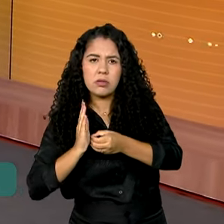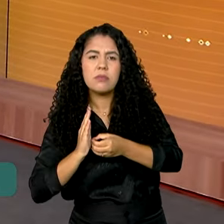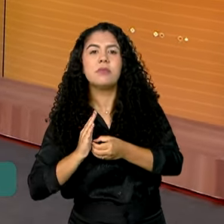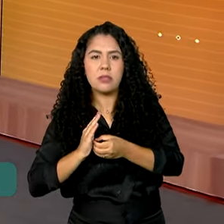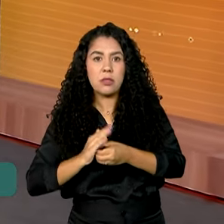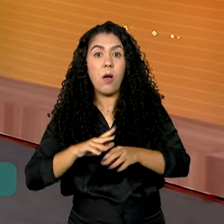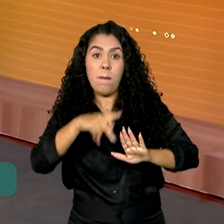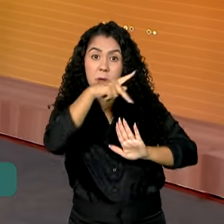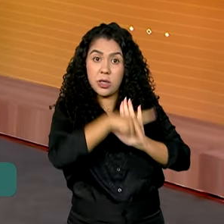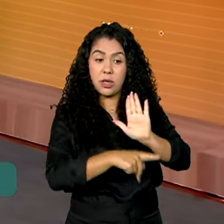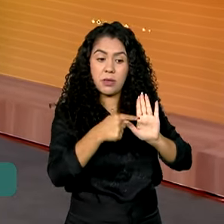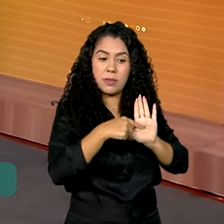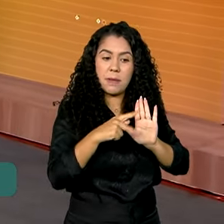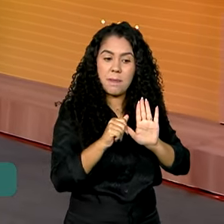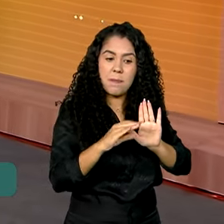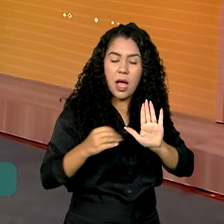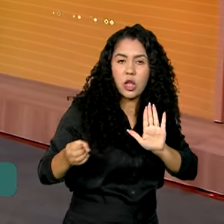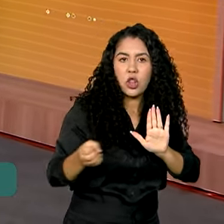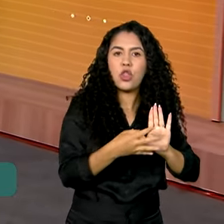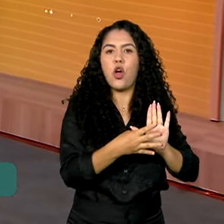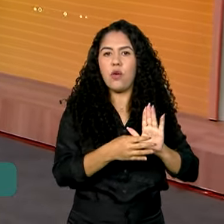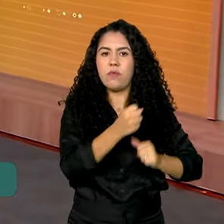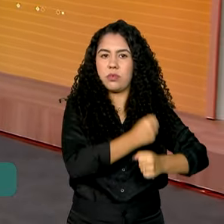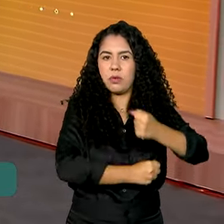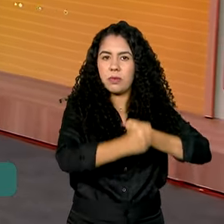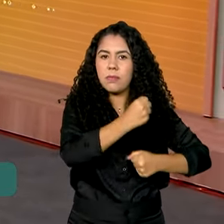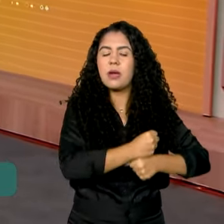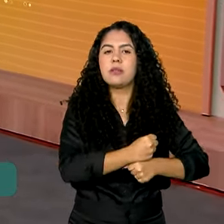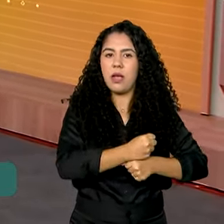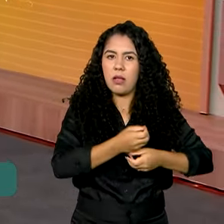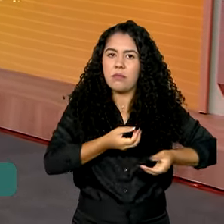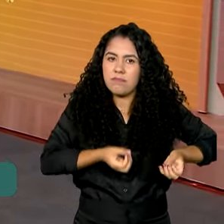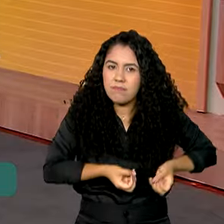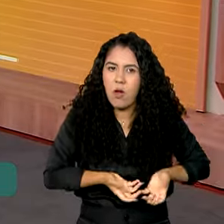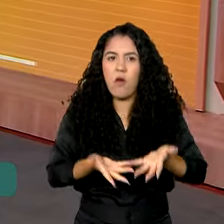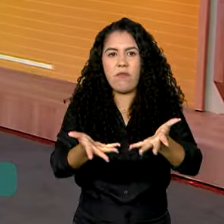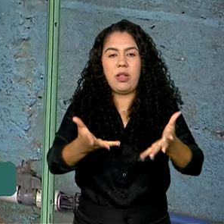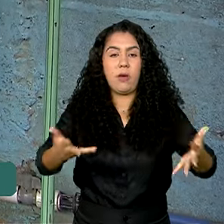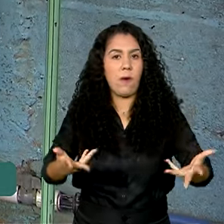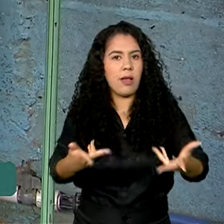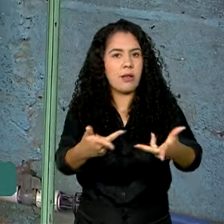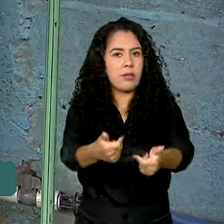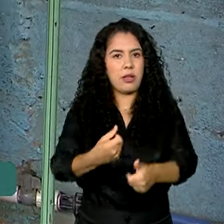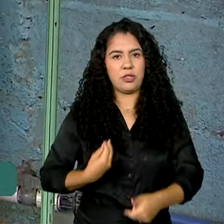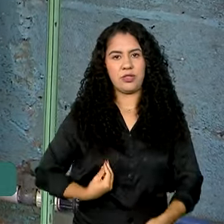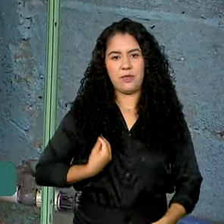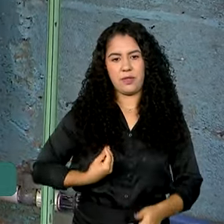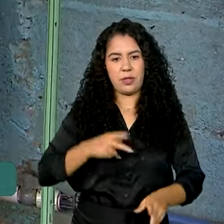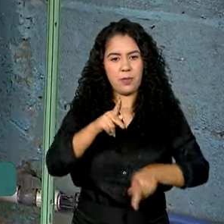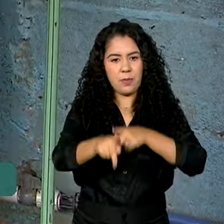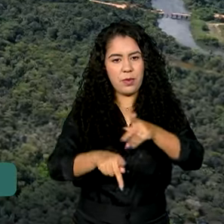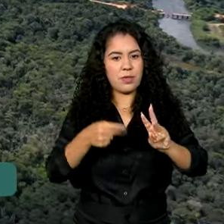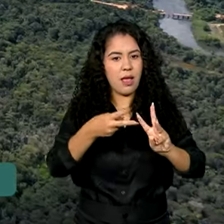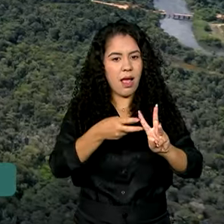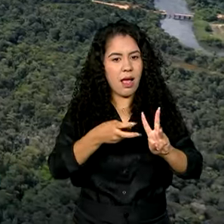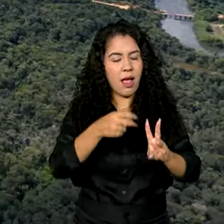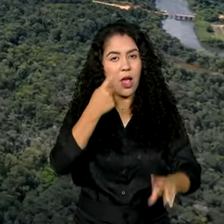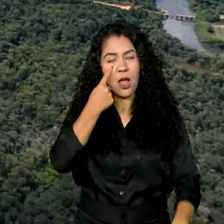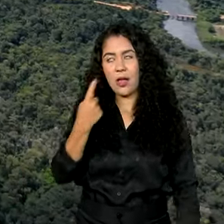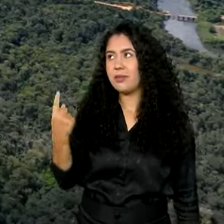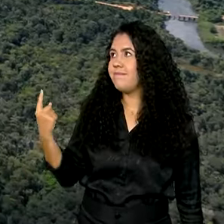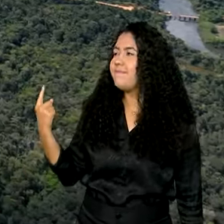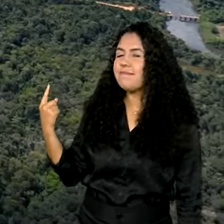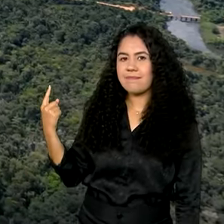vem investindo para garantir a melhoria na qualidade de vida dessa população. O abastecimento de água e a